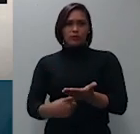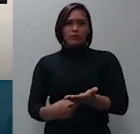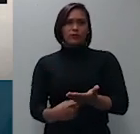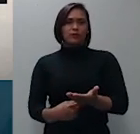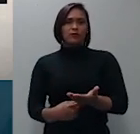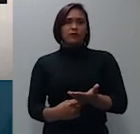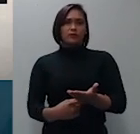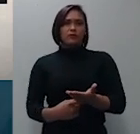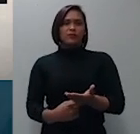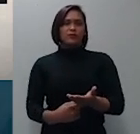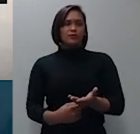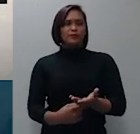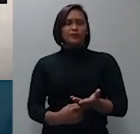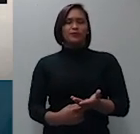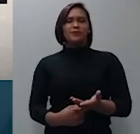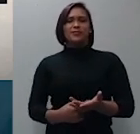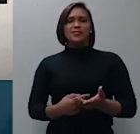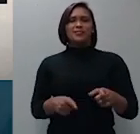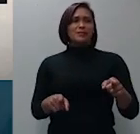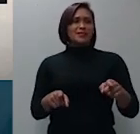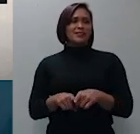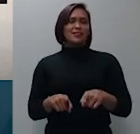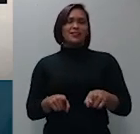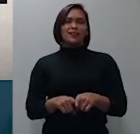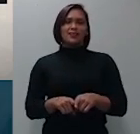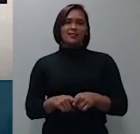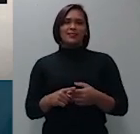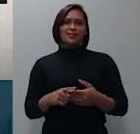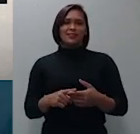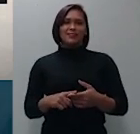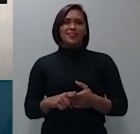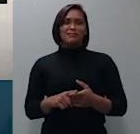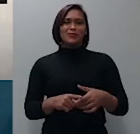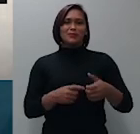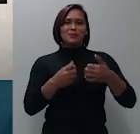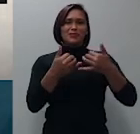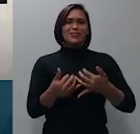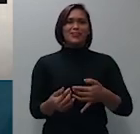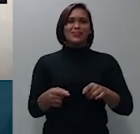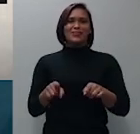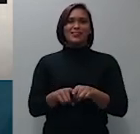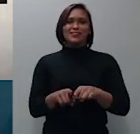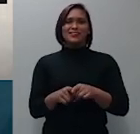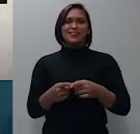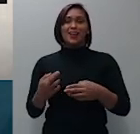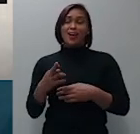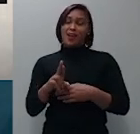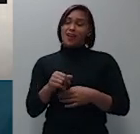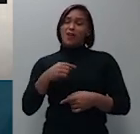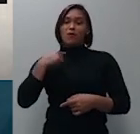portanto eu proclamo o resultado e consto a presença do doutor advogado doutor Diogo